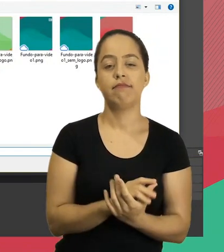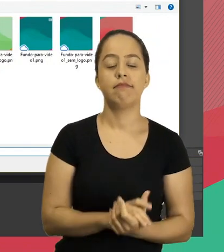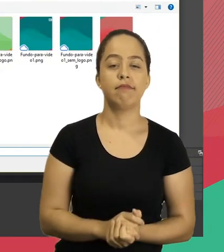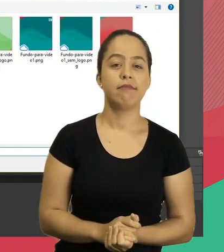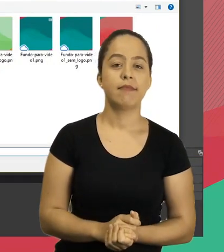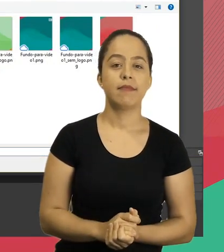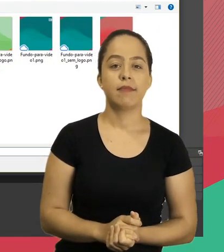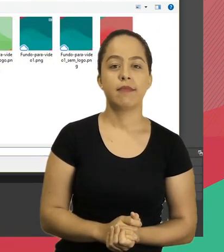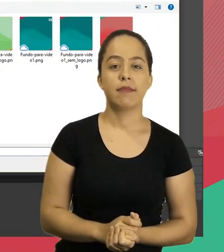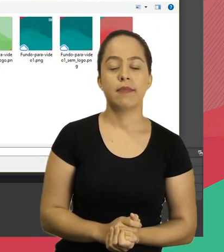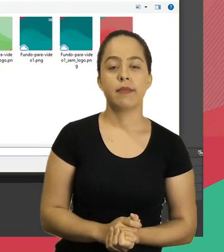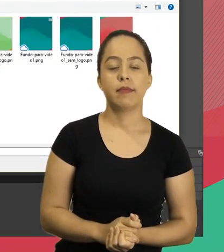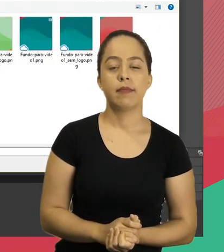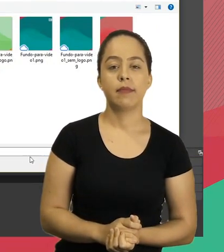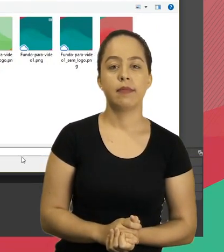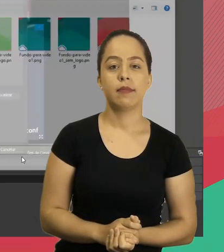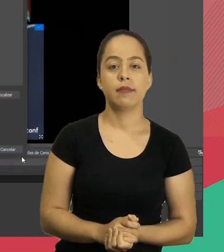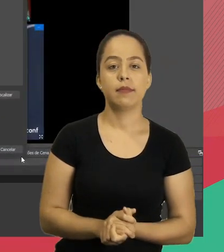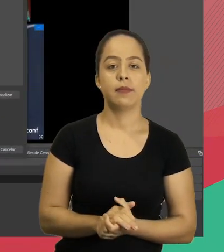Tem uma imagem aqui.